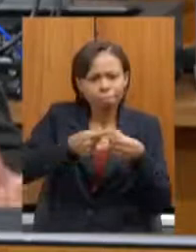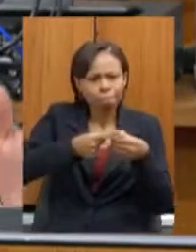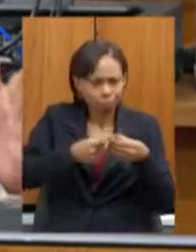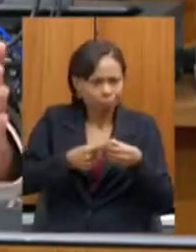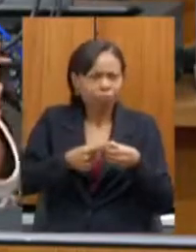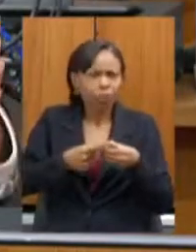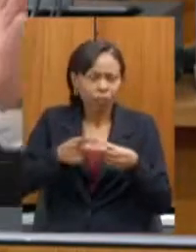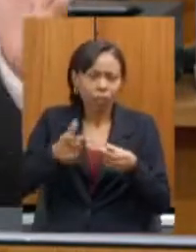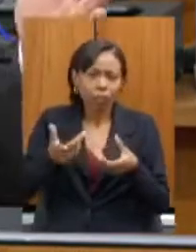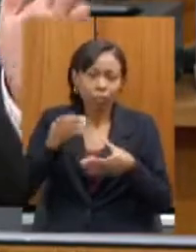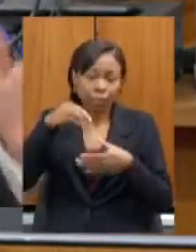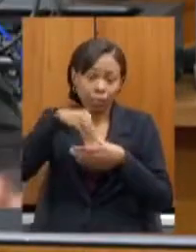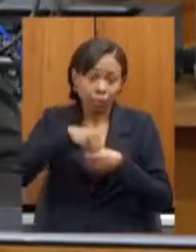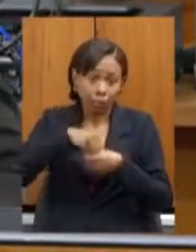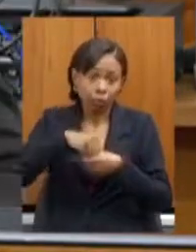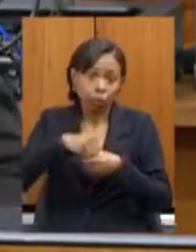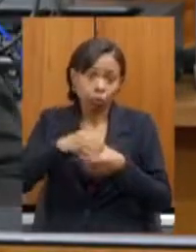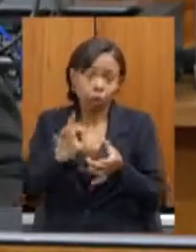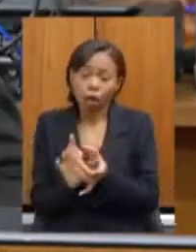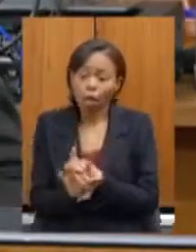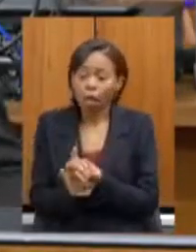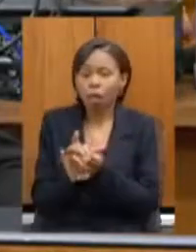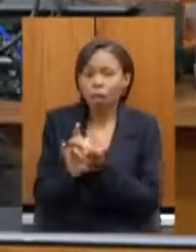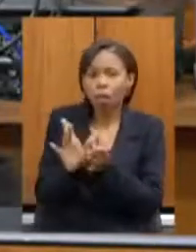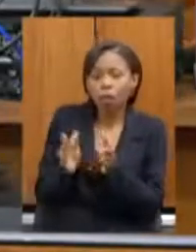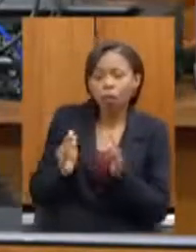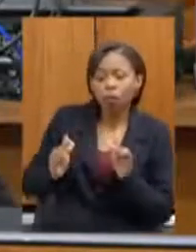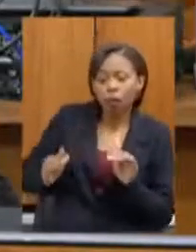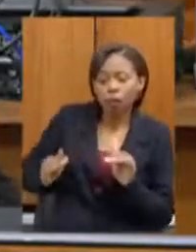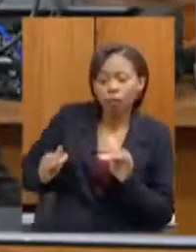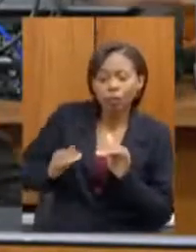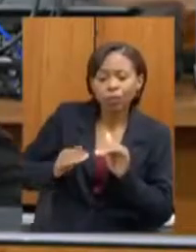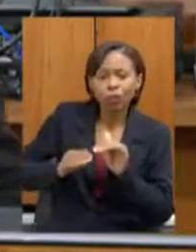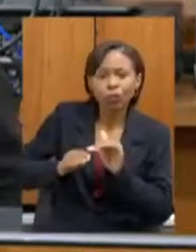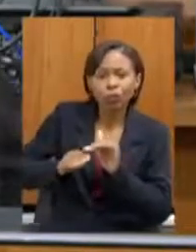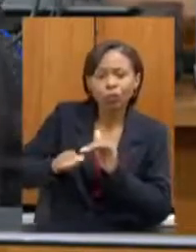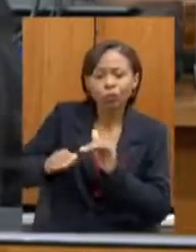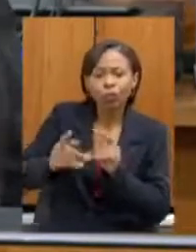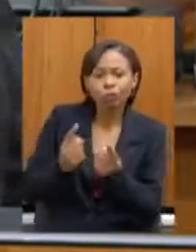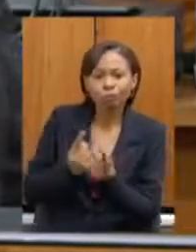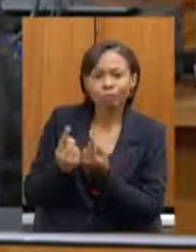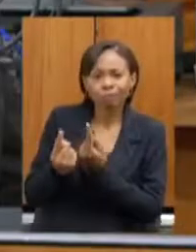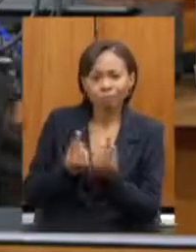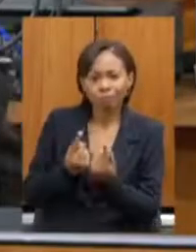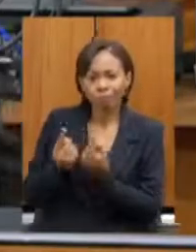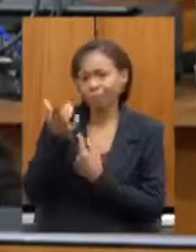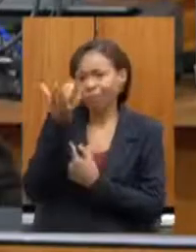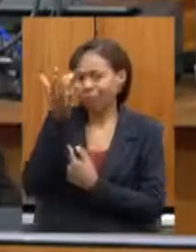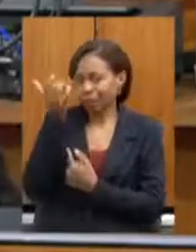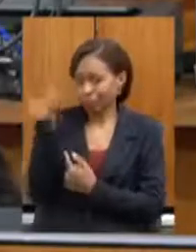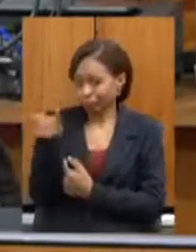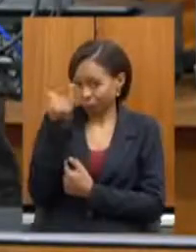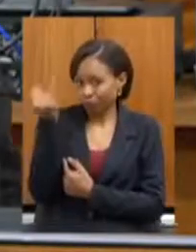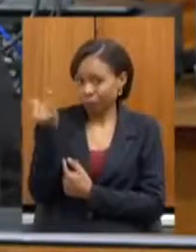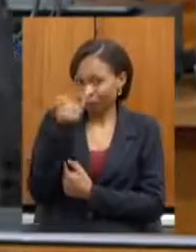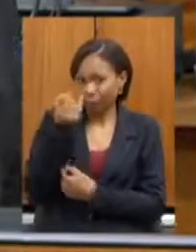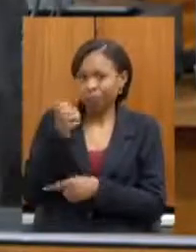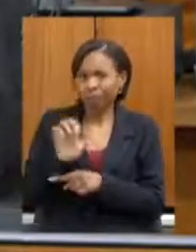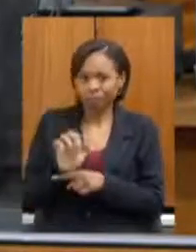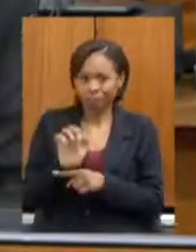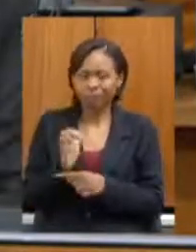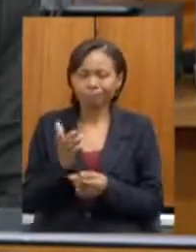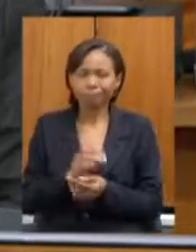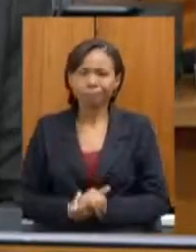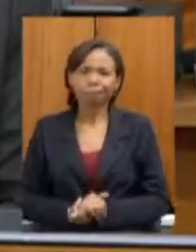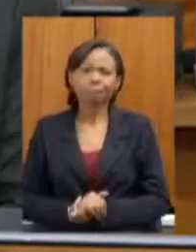o acesso à ferrovia que é tão importante para o nosso Estado. Eu queria aqui, secretário,